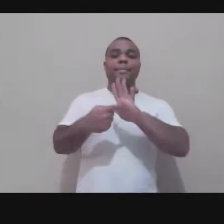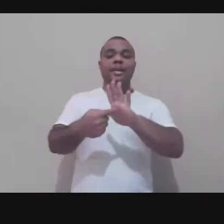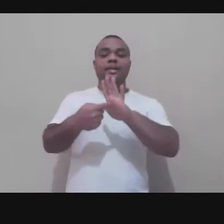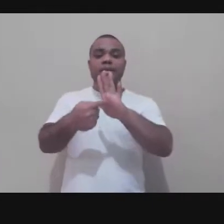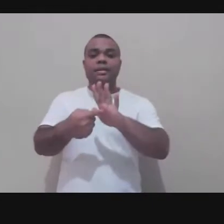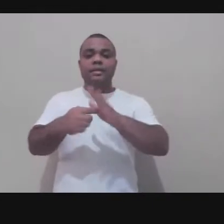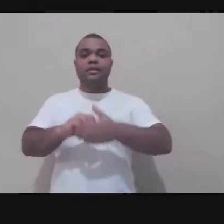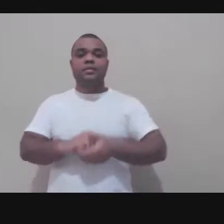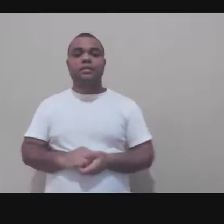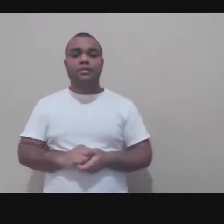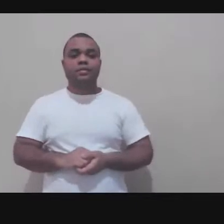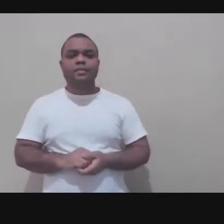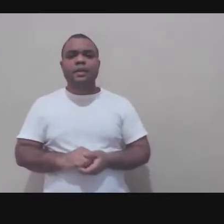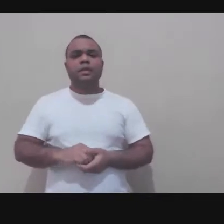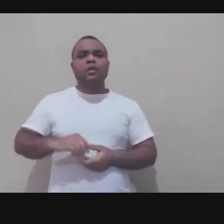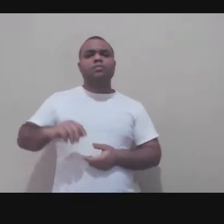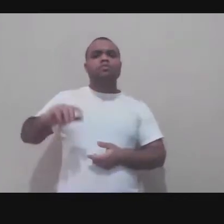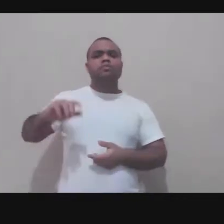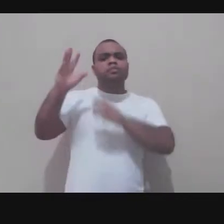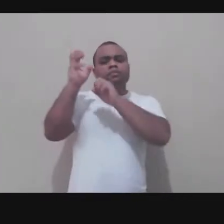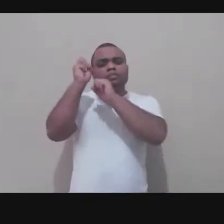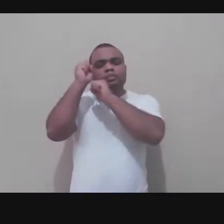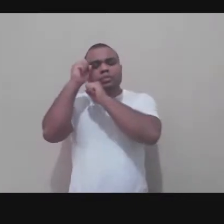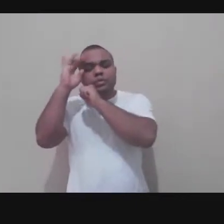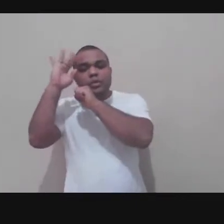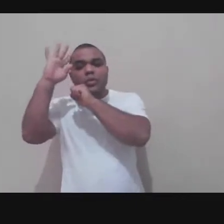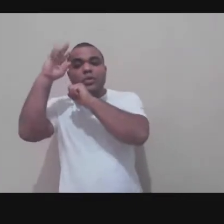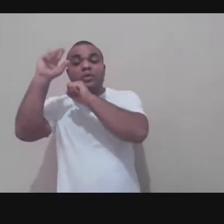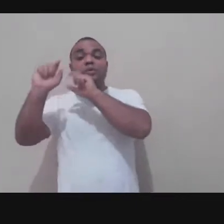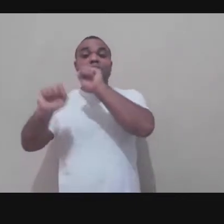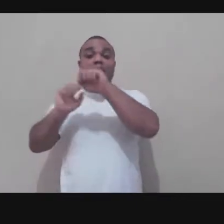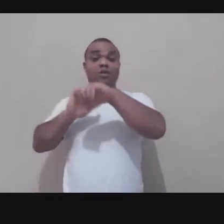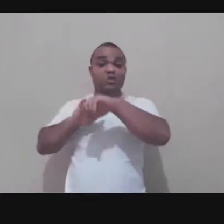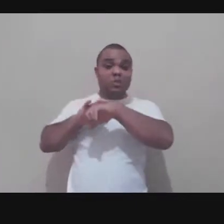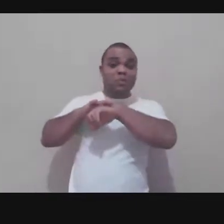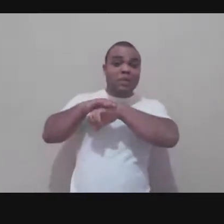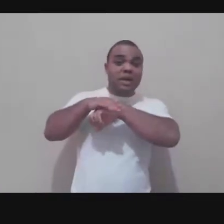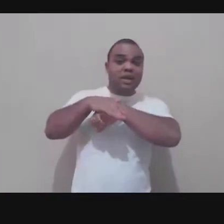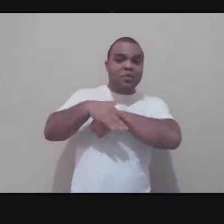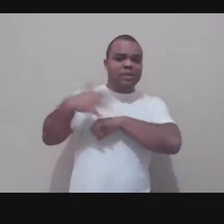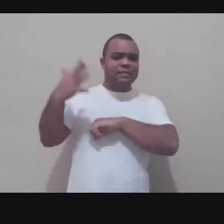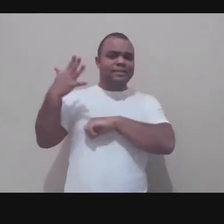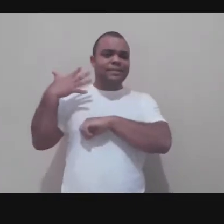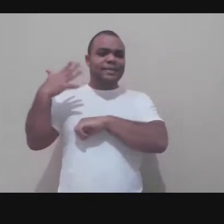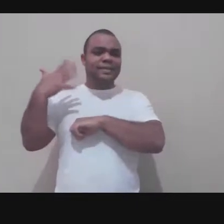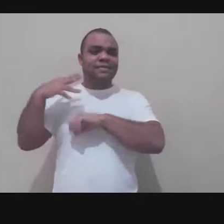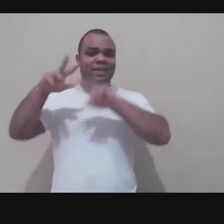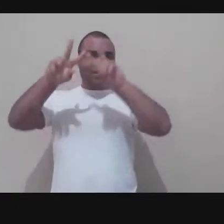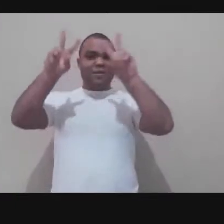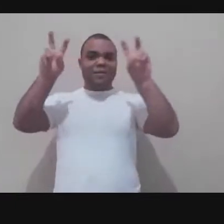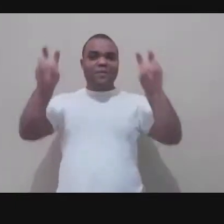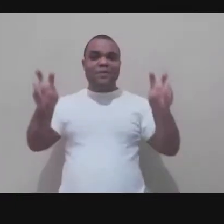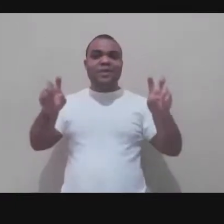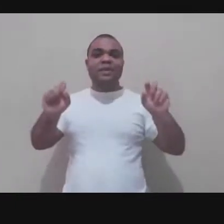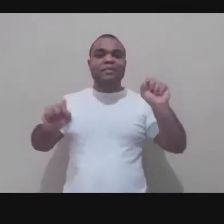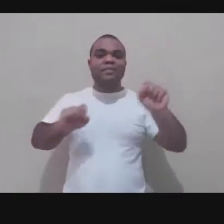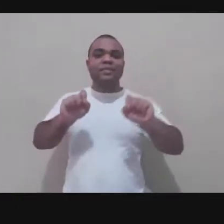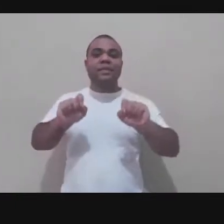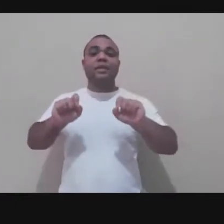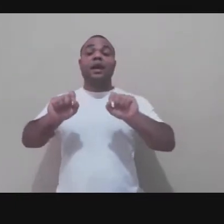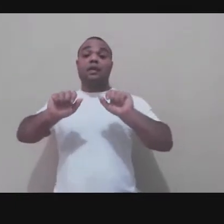o Google Plus e nesse momento mais do que nunca a intermedialidade se provou para mim